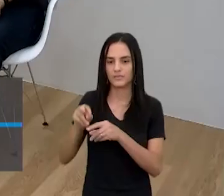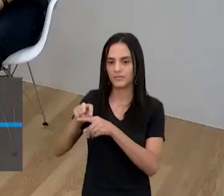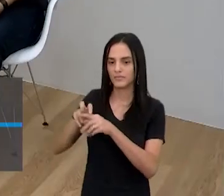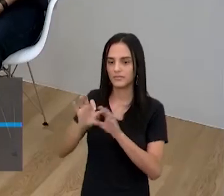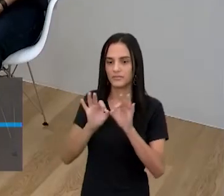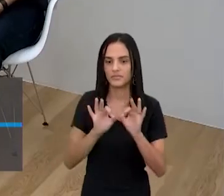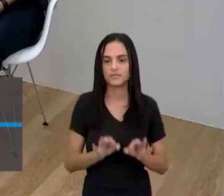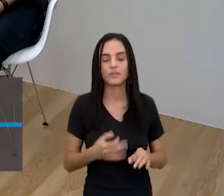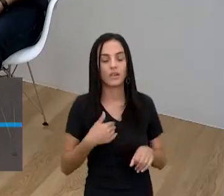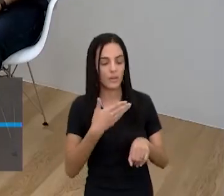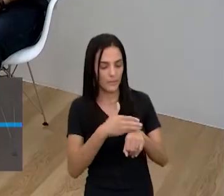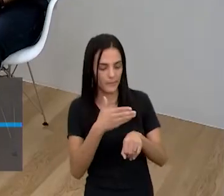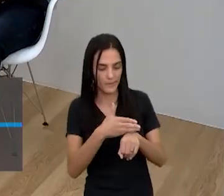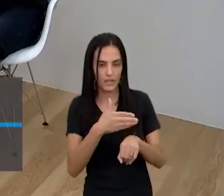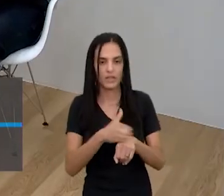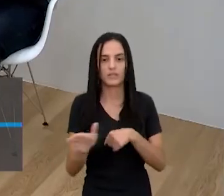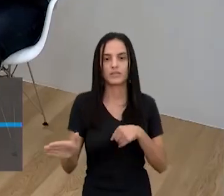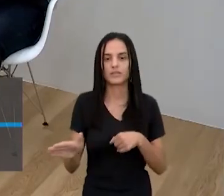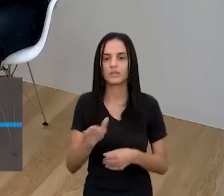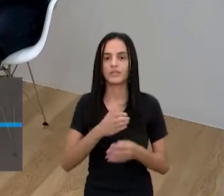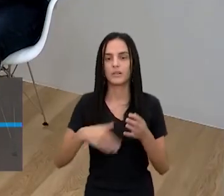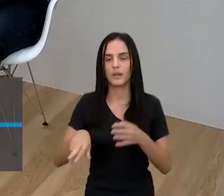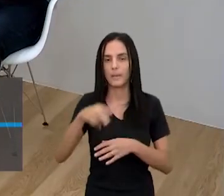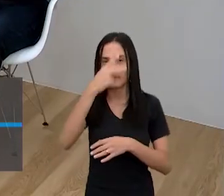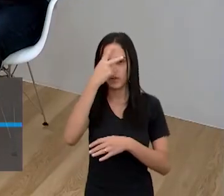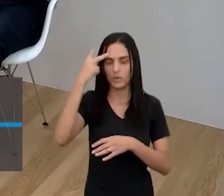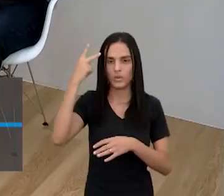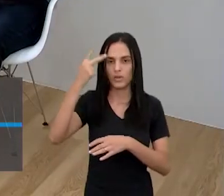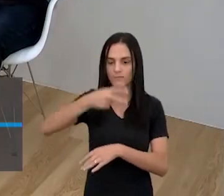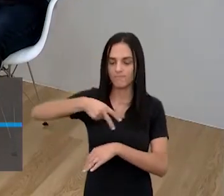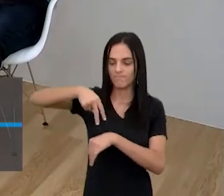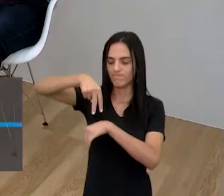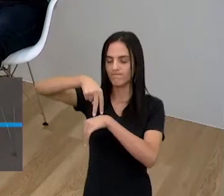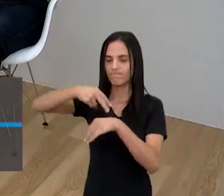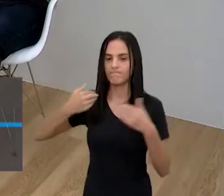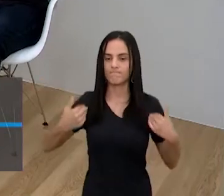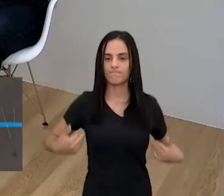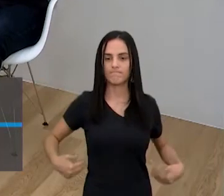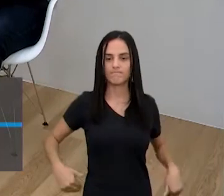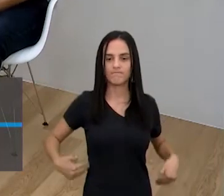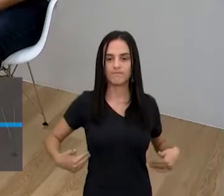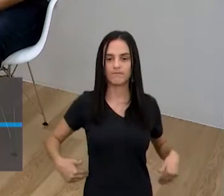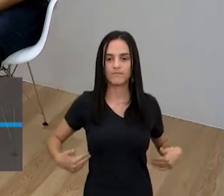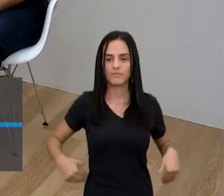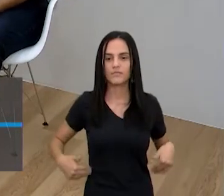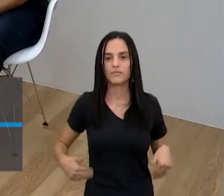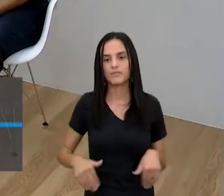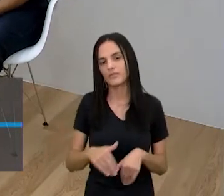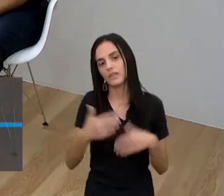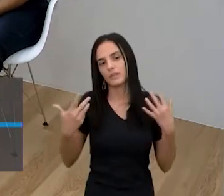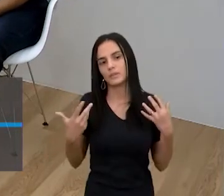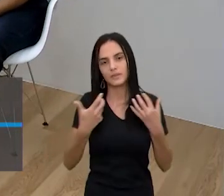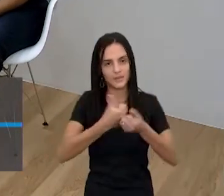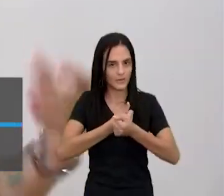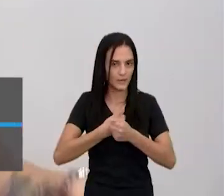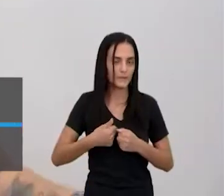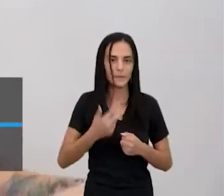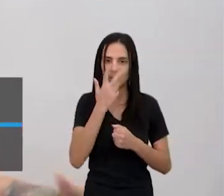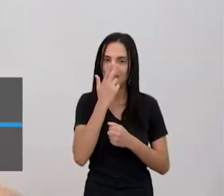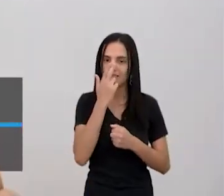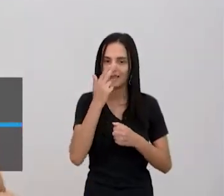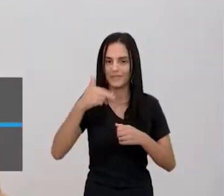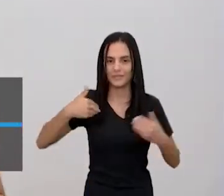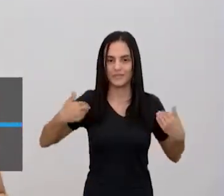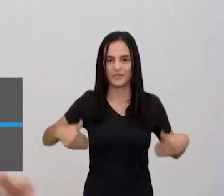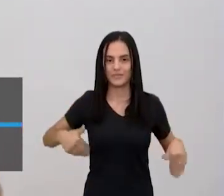certeza que isso é a prática do Karate, né? Que deixa ele uma pessoa mais consciente do corpo, né? Então, isso é maravilhoso. Mais centrado, acelerado,